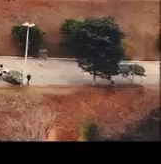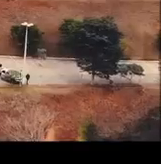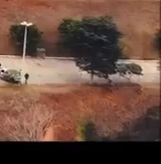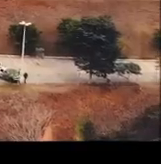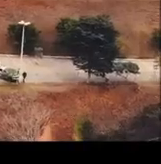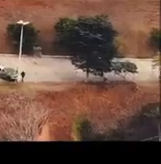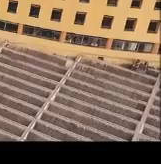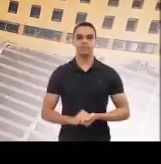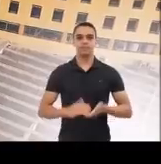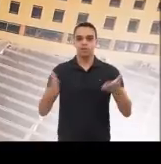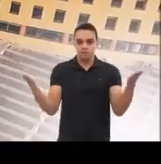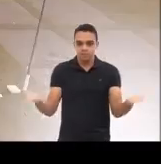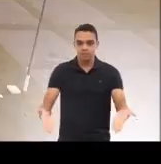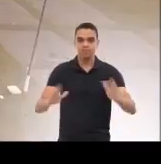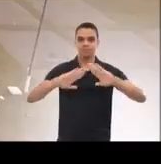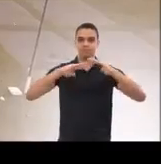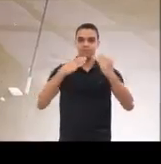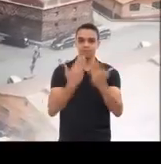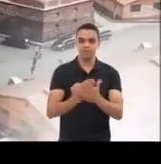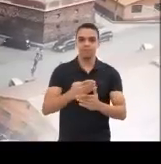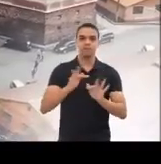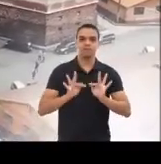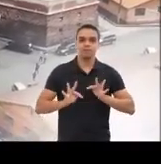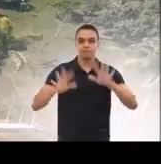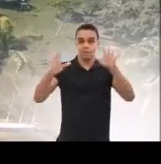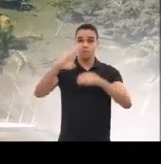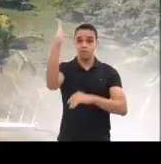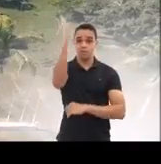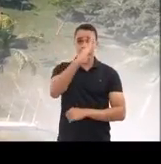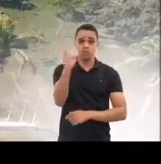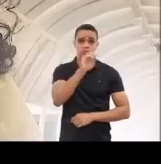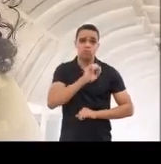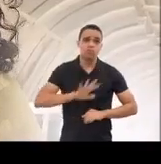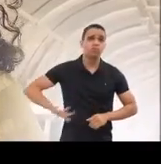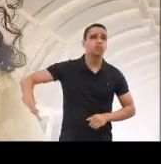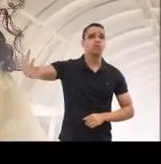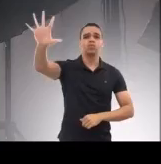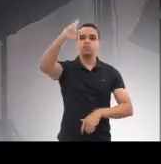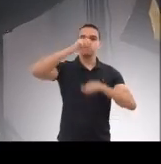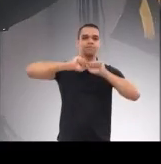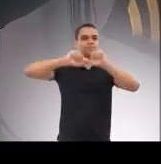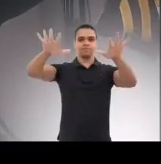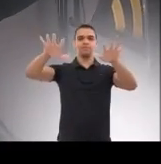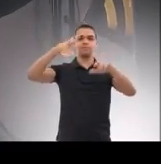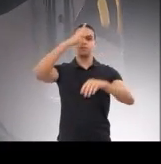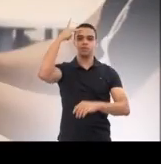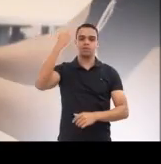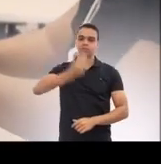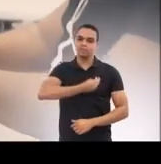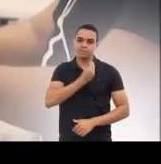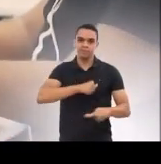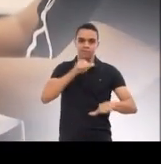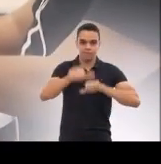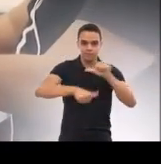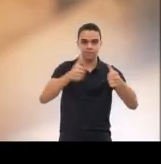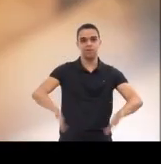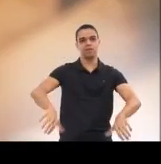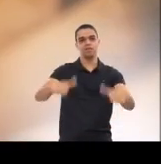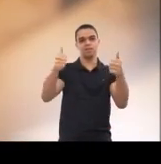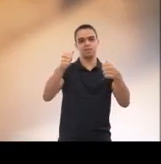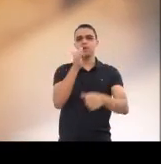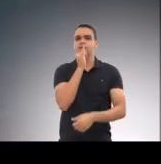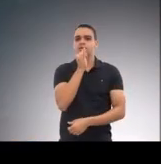Hoje, somos muitos e estamos espalhados por todo o Brasil. Somos milhares de histórias sendo escritas,